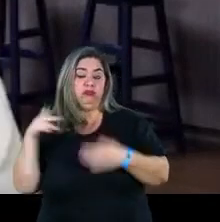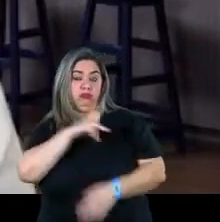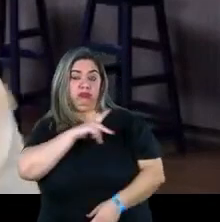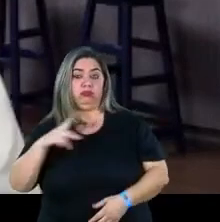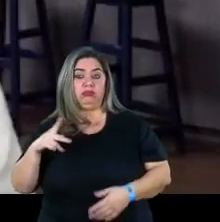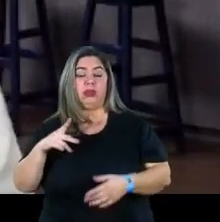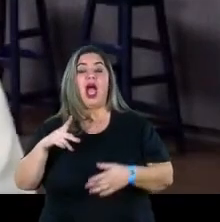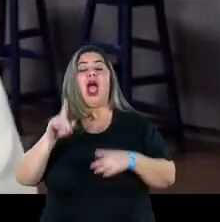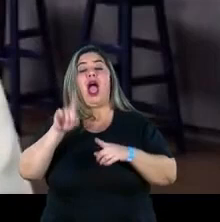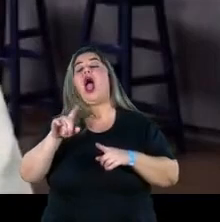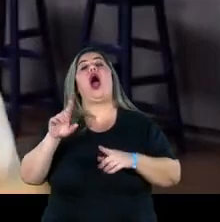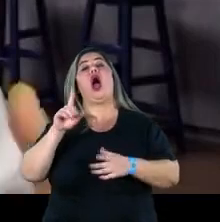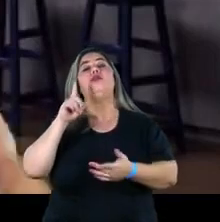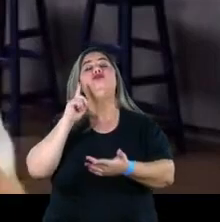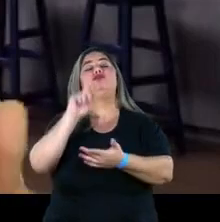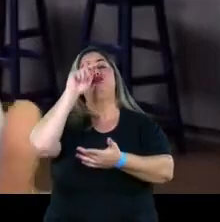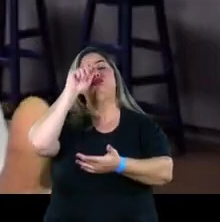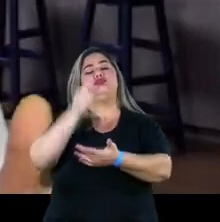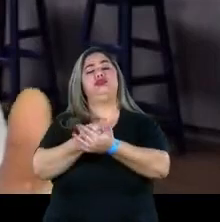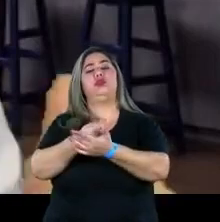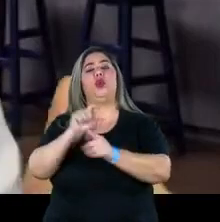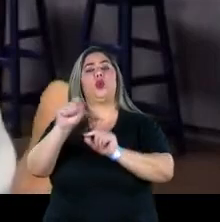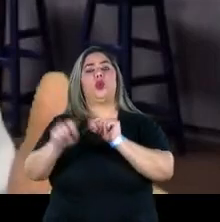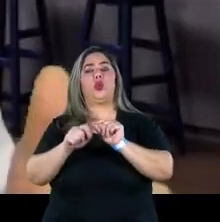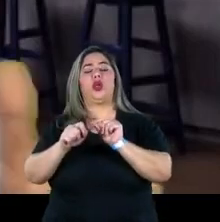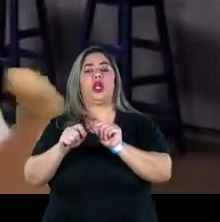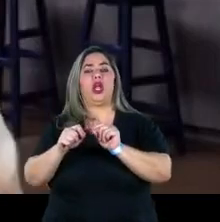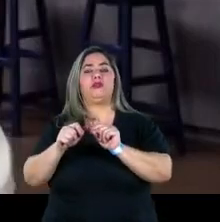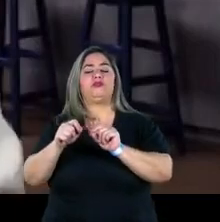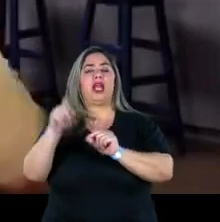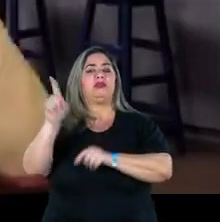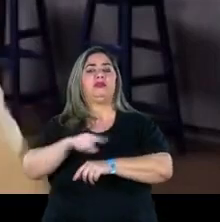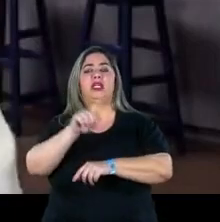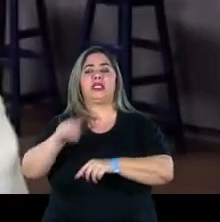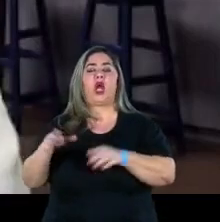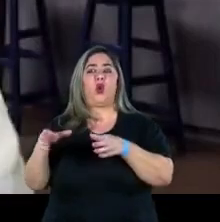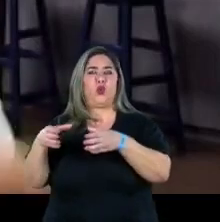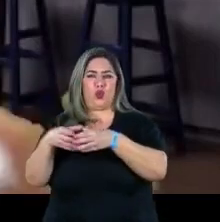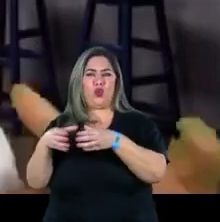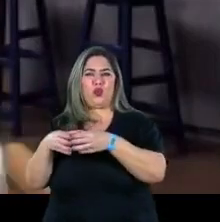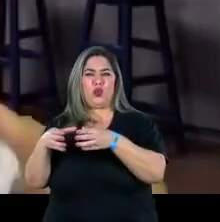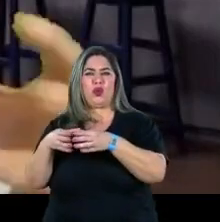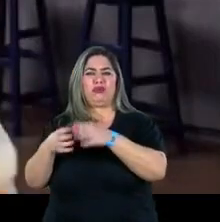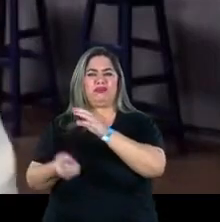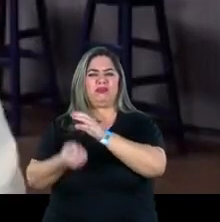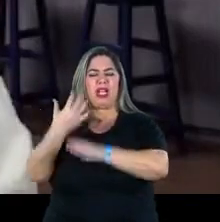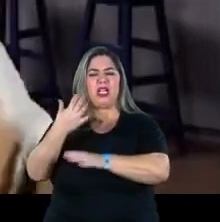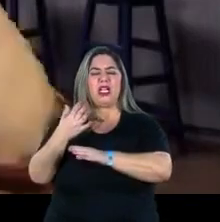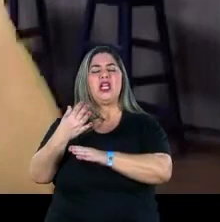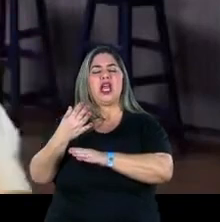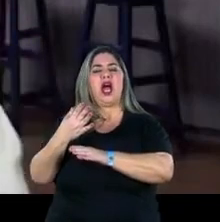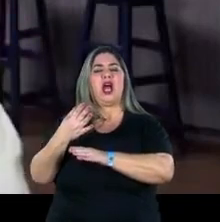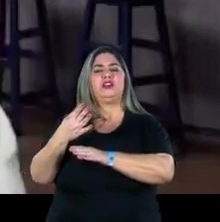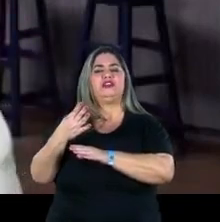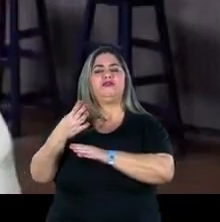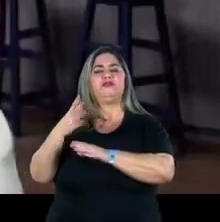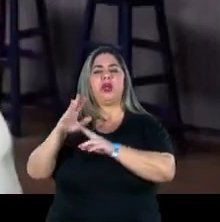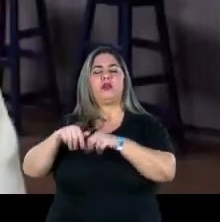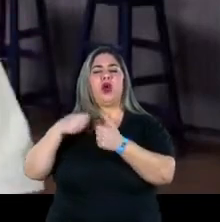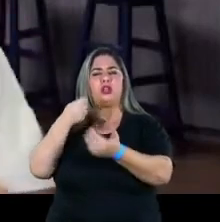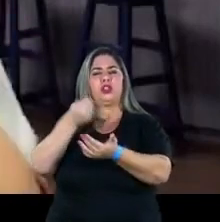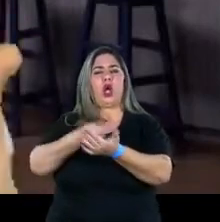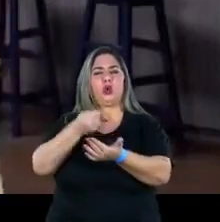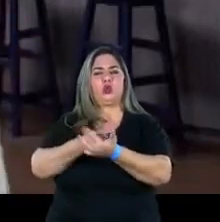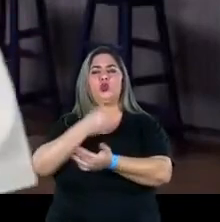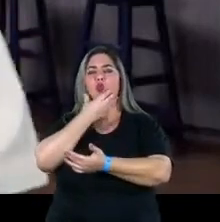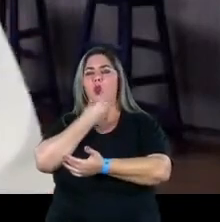ato dele é extinguir o Conselho de Segurança Alimentar do governo federal, que é um órgão criado pela sociedade civil, inspirada pela luta do